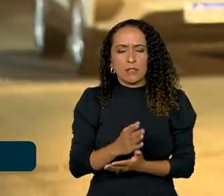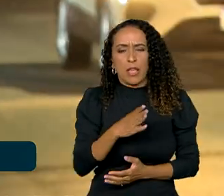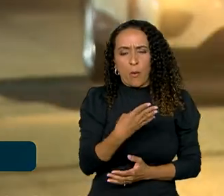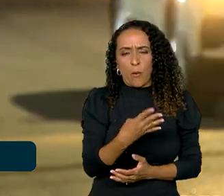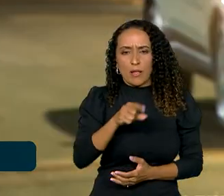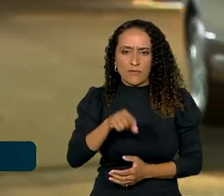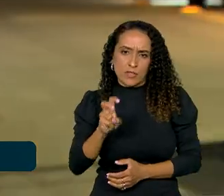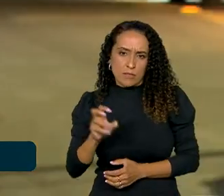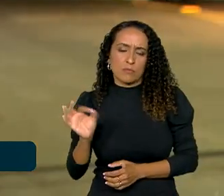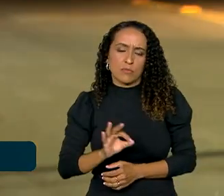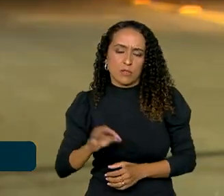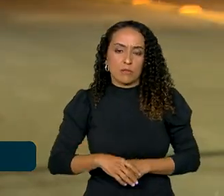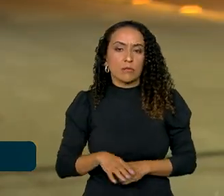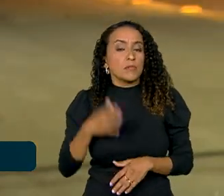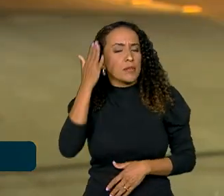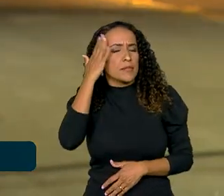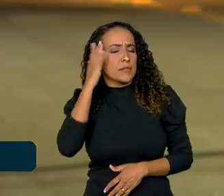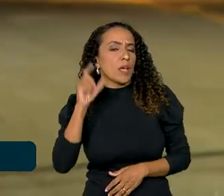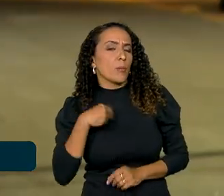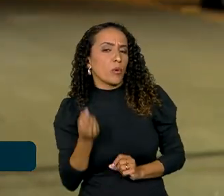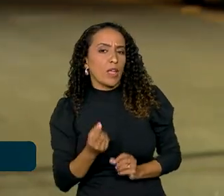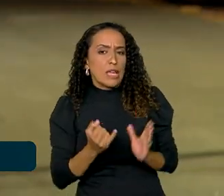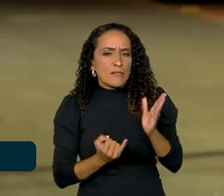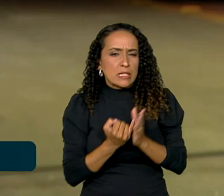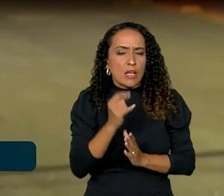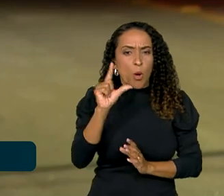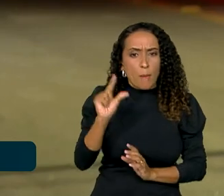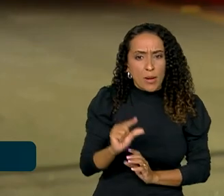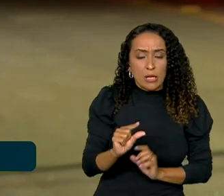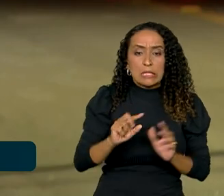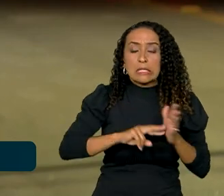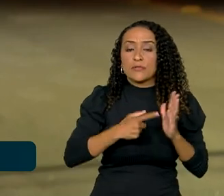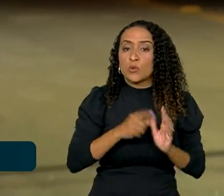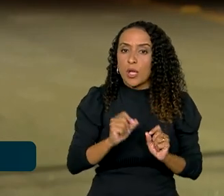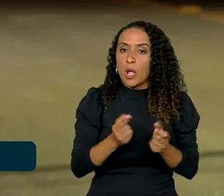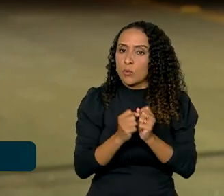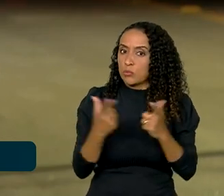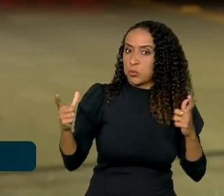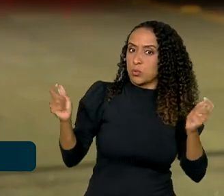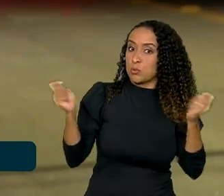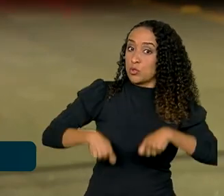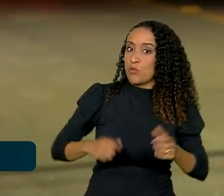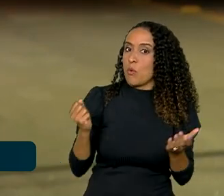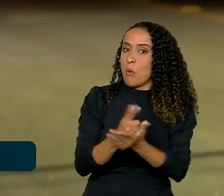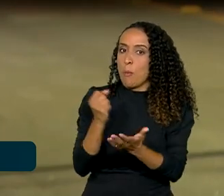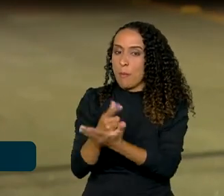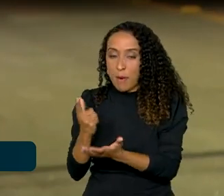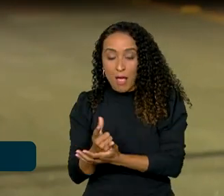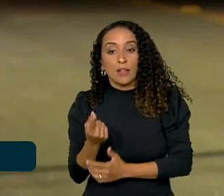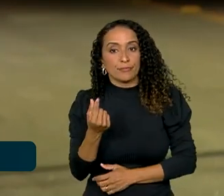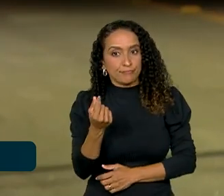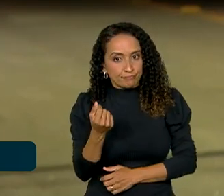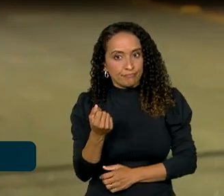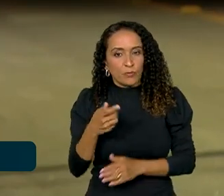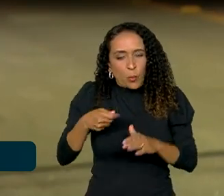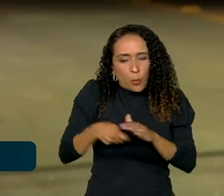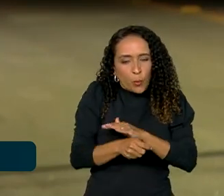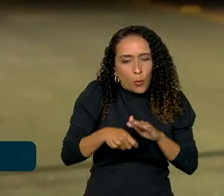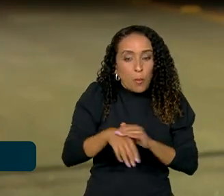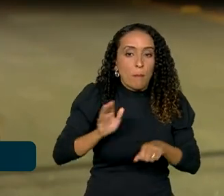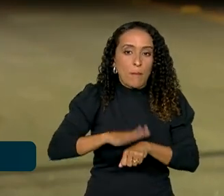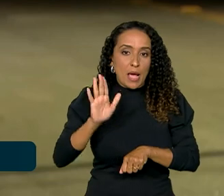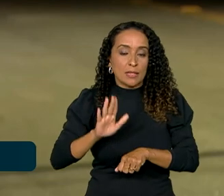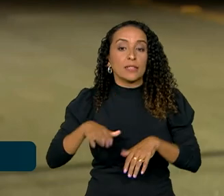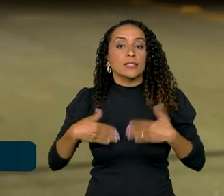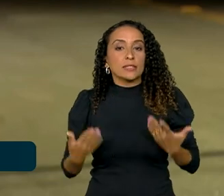,5%. E a gente sabe, né? Inflação mais baixa significa maior poder de compra. O dinheiro rende mais. E